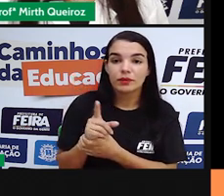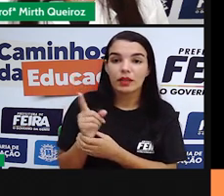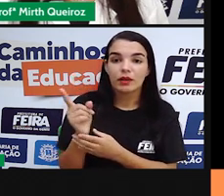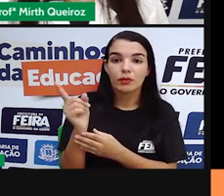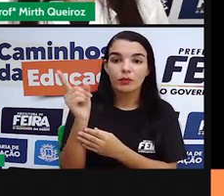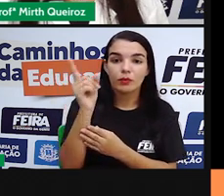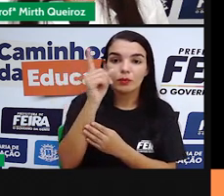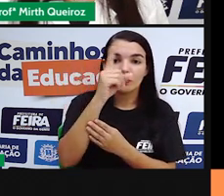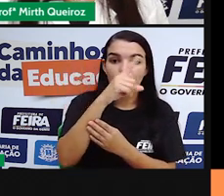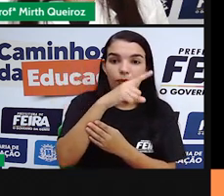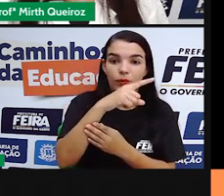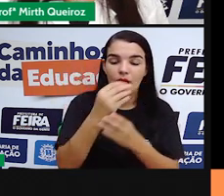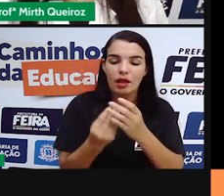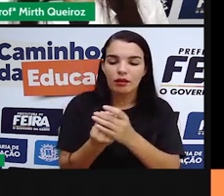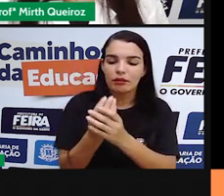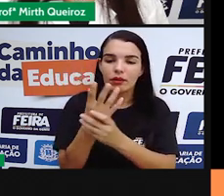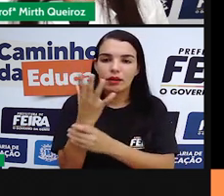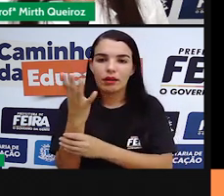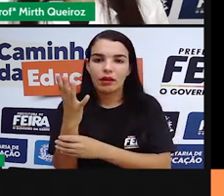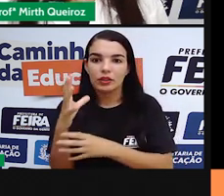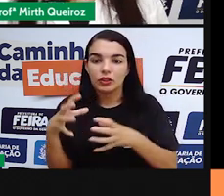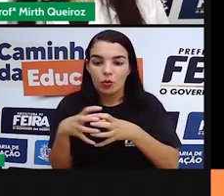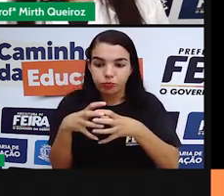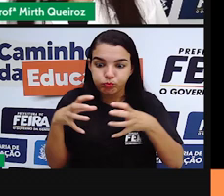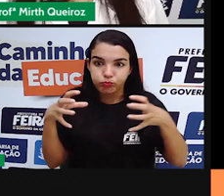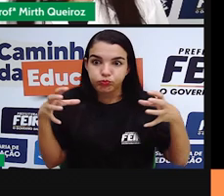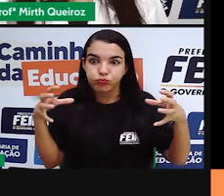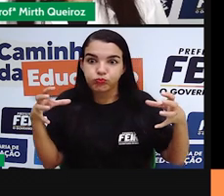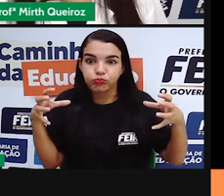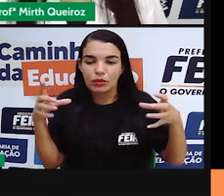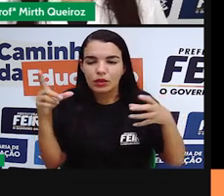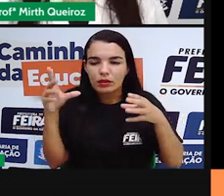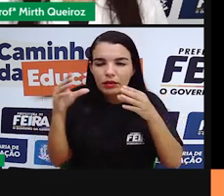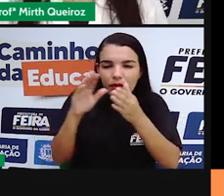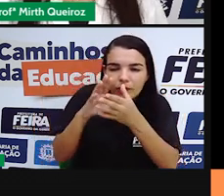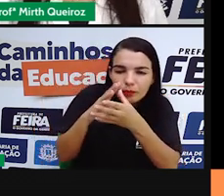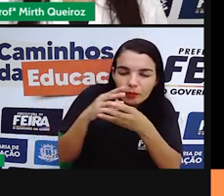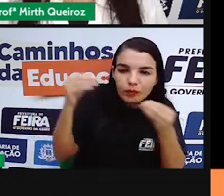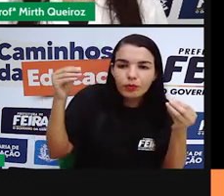Lua Crescente, Lua Cheia, Lua Minguante,